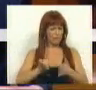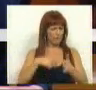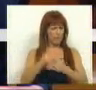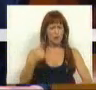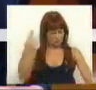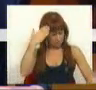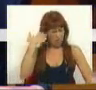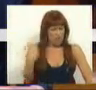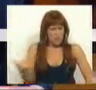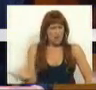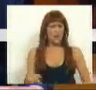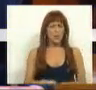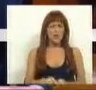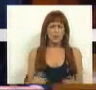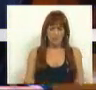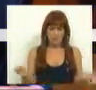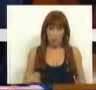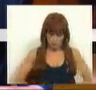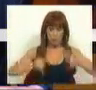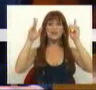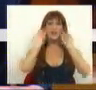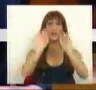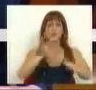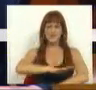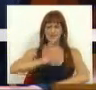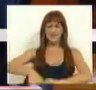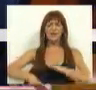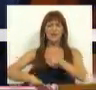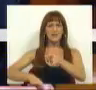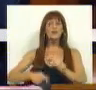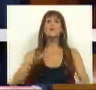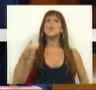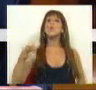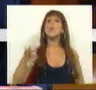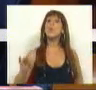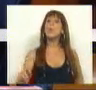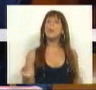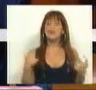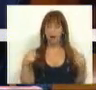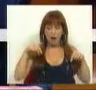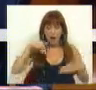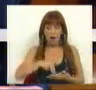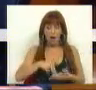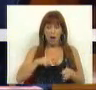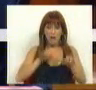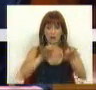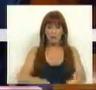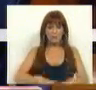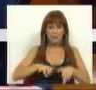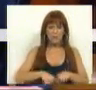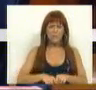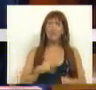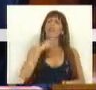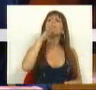autoridade moral de quem promoveu o progresso da educação e da ciência que o Partido Socialista está aqui hoje nesta Assembleia